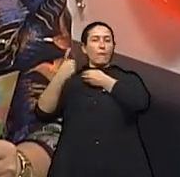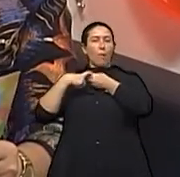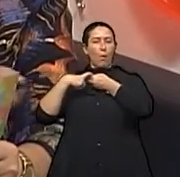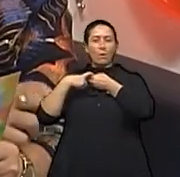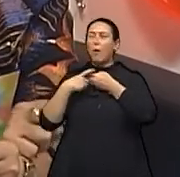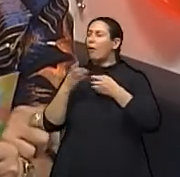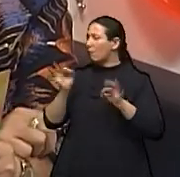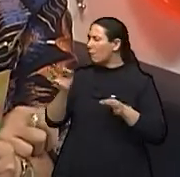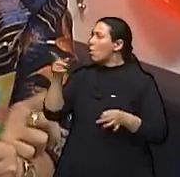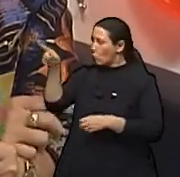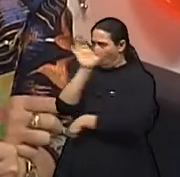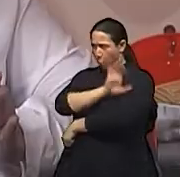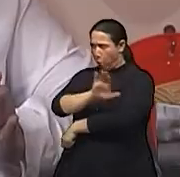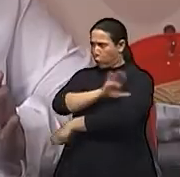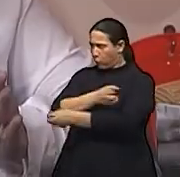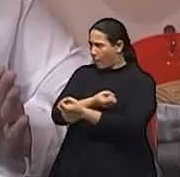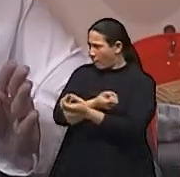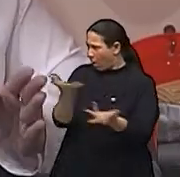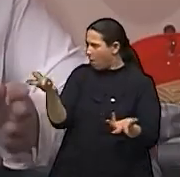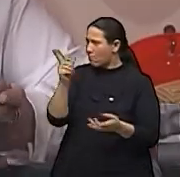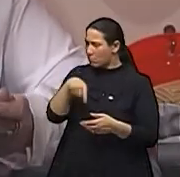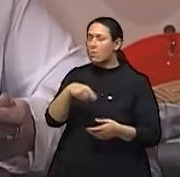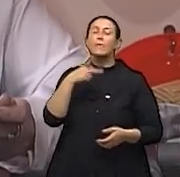de cursos. Ministro curso nessa área, sim.